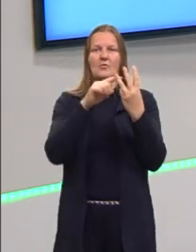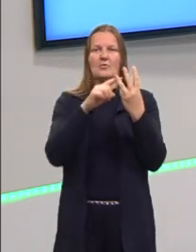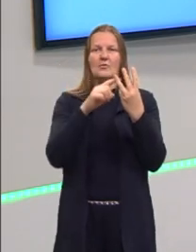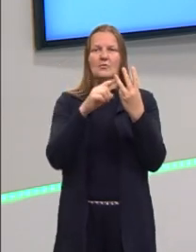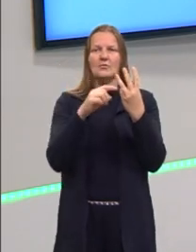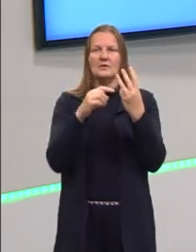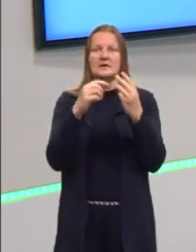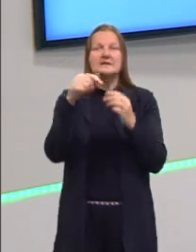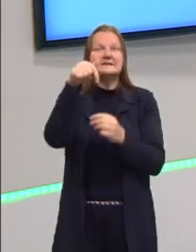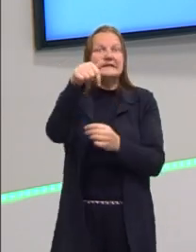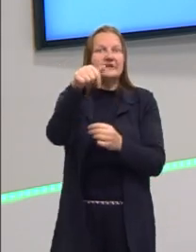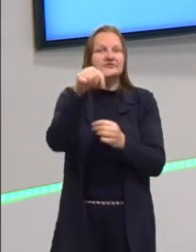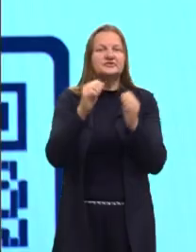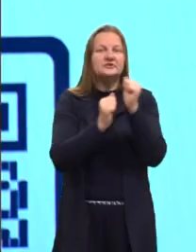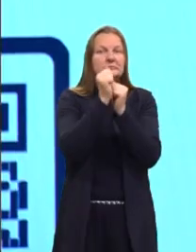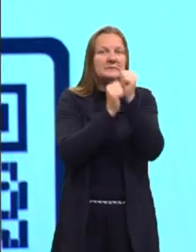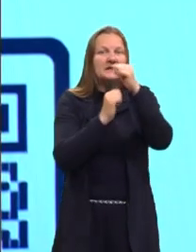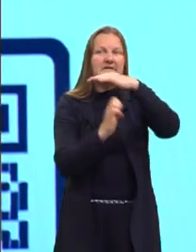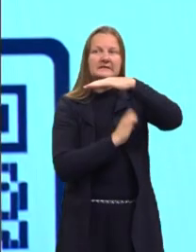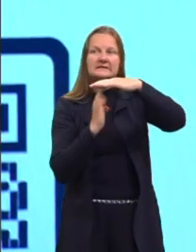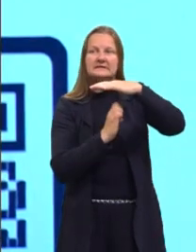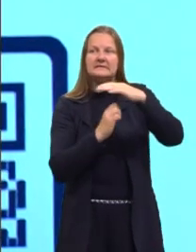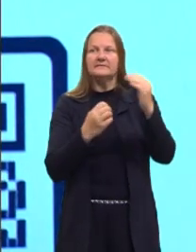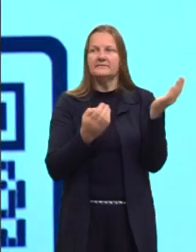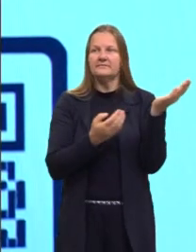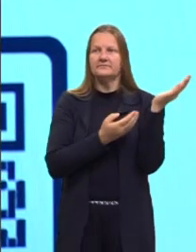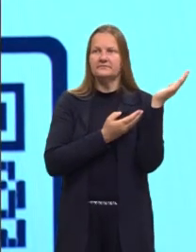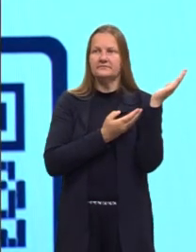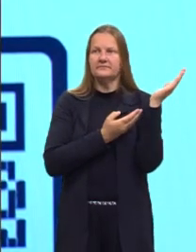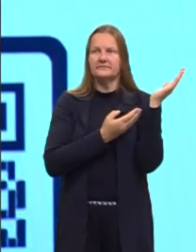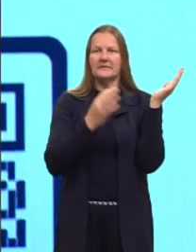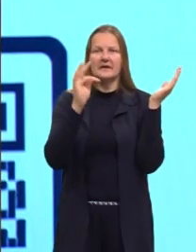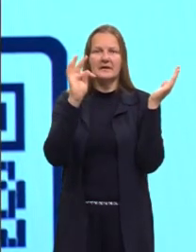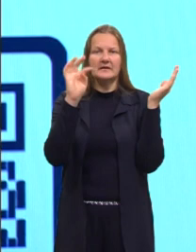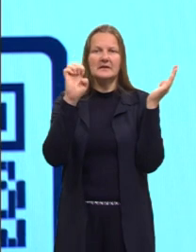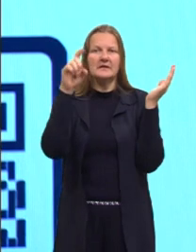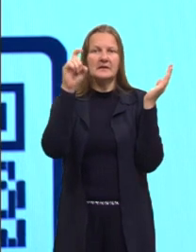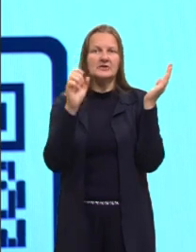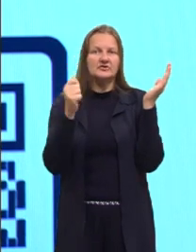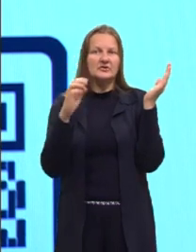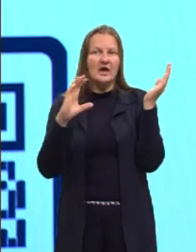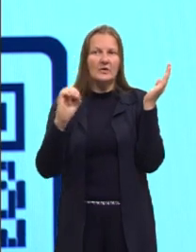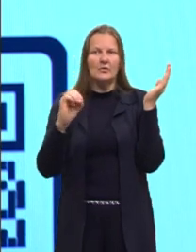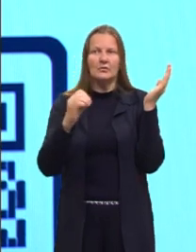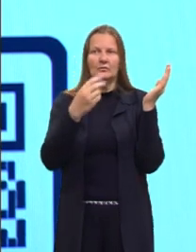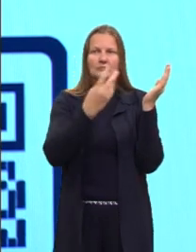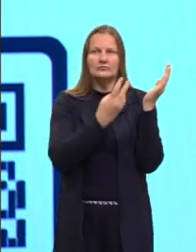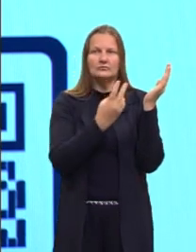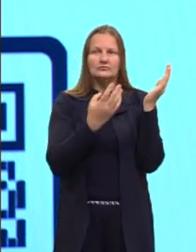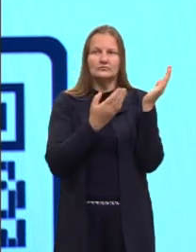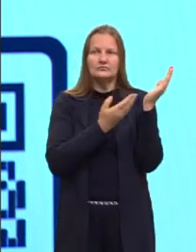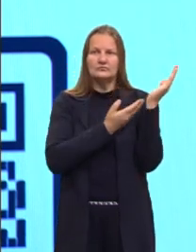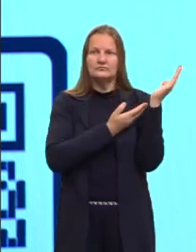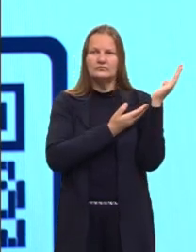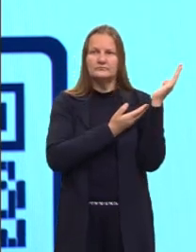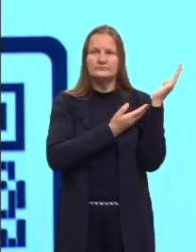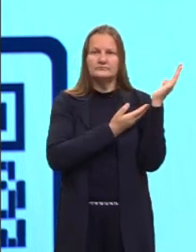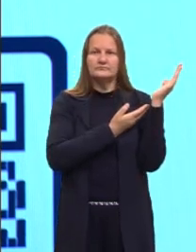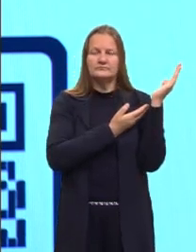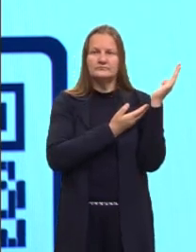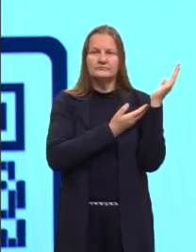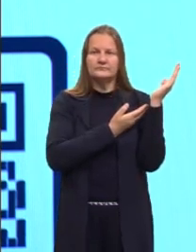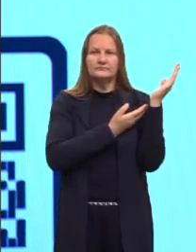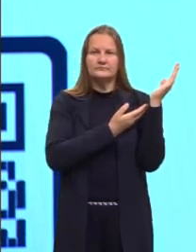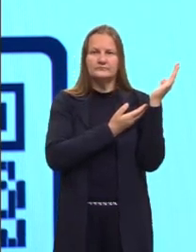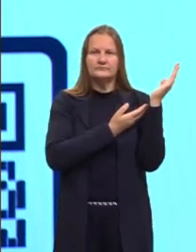chama de sete irmãs. São, ainda tem algumas trabalhando aí, de prospecção,